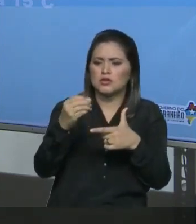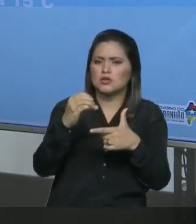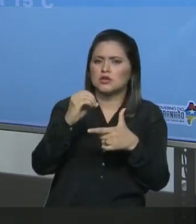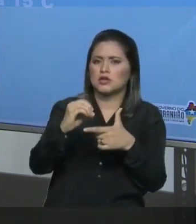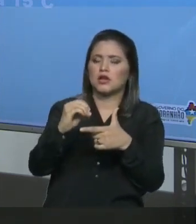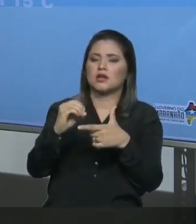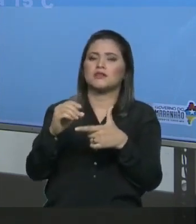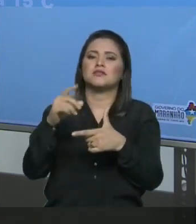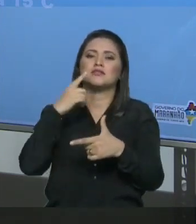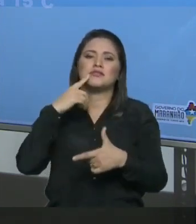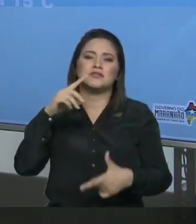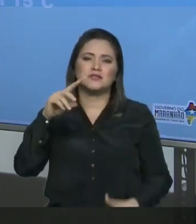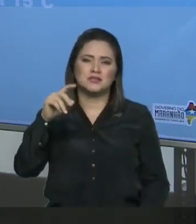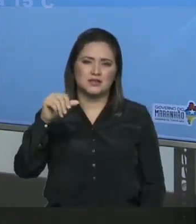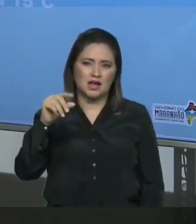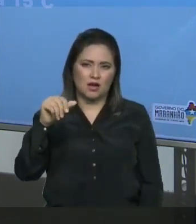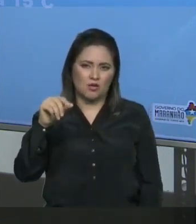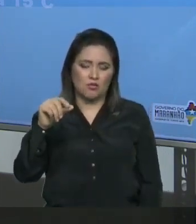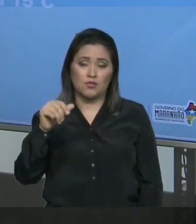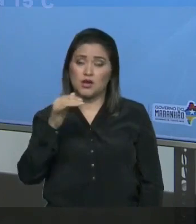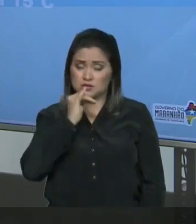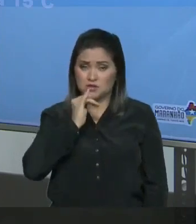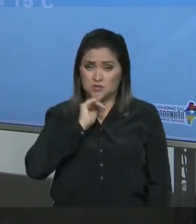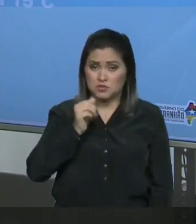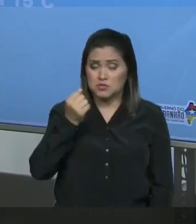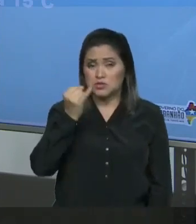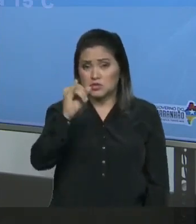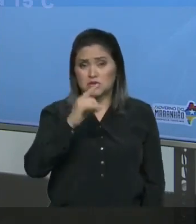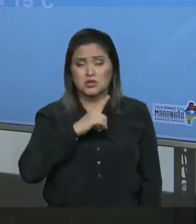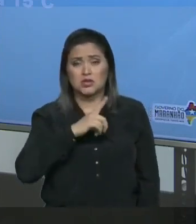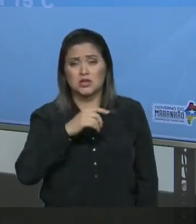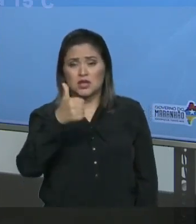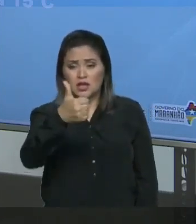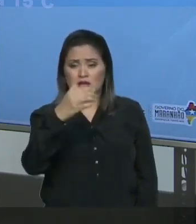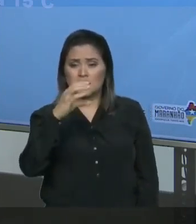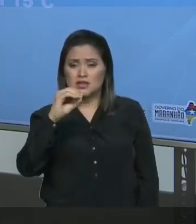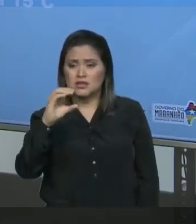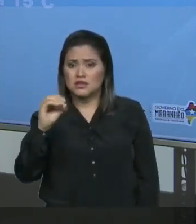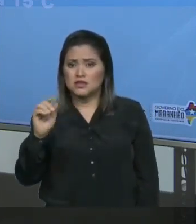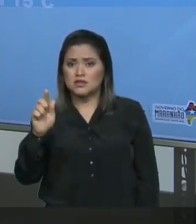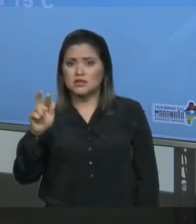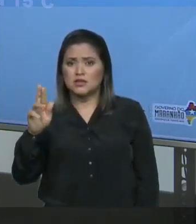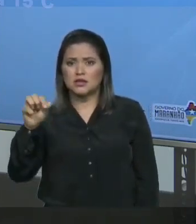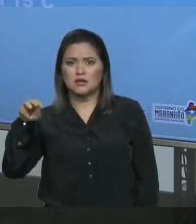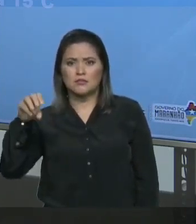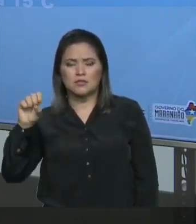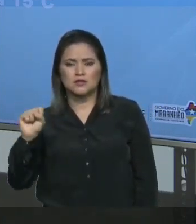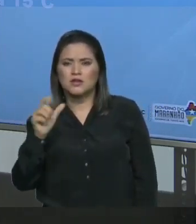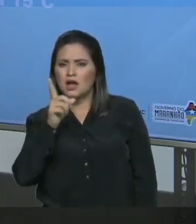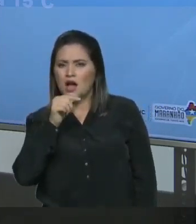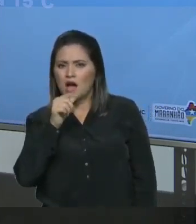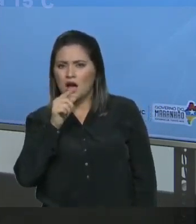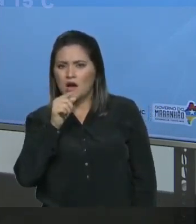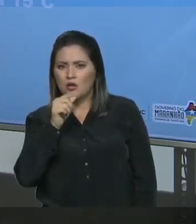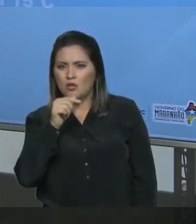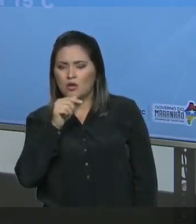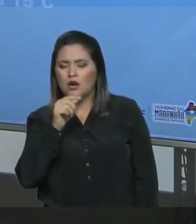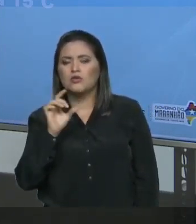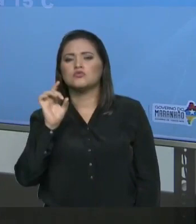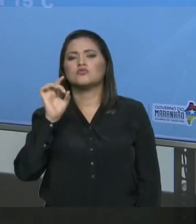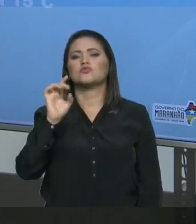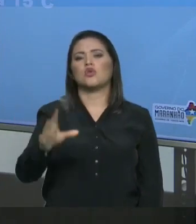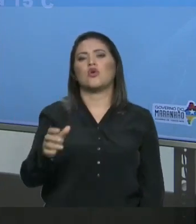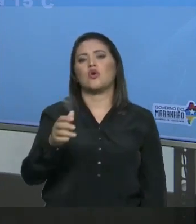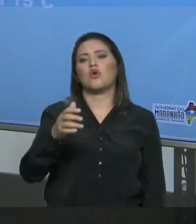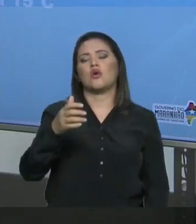apenas 38 gramas de sal de cozinha Se eu tiver metade Da massa de água Eu só consigo também